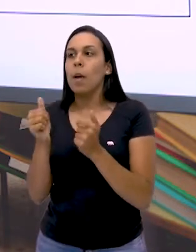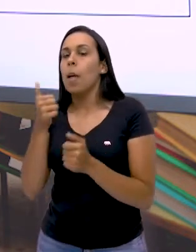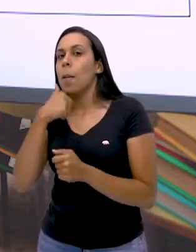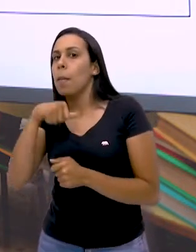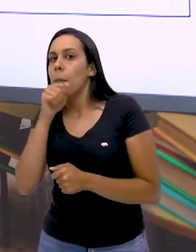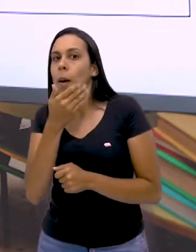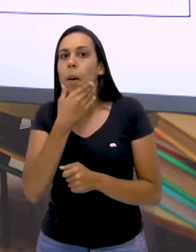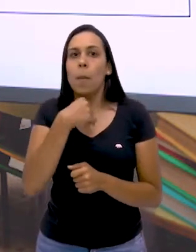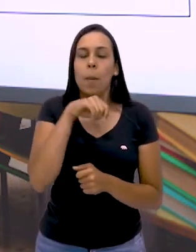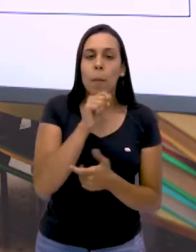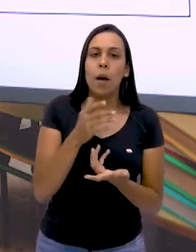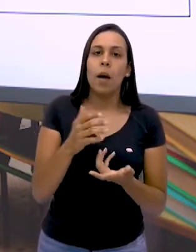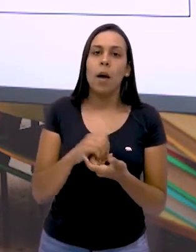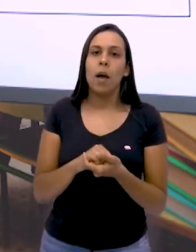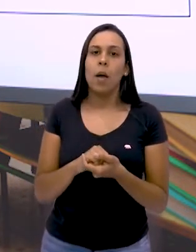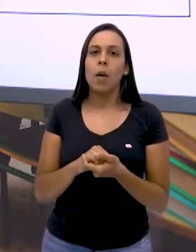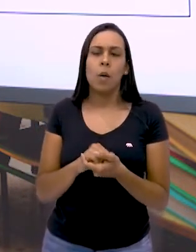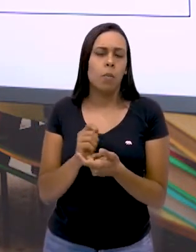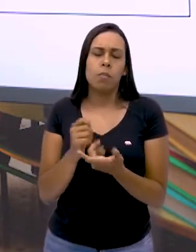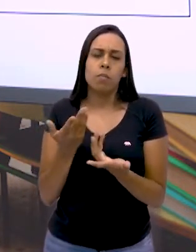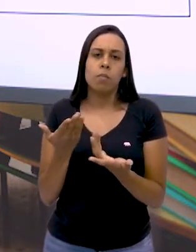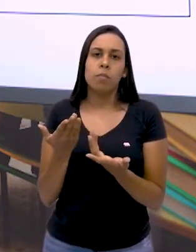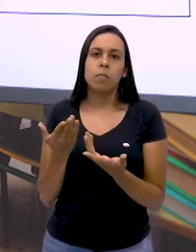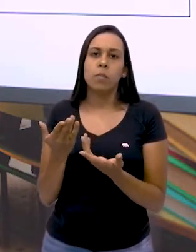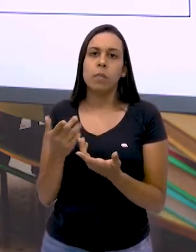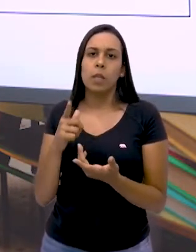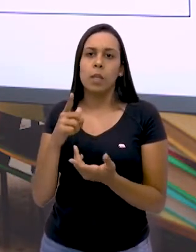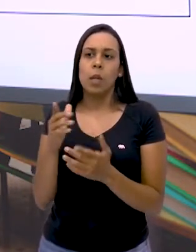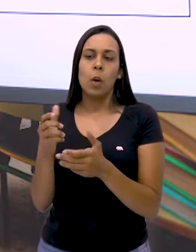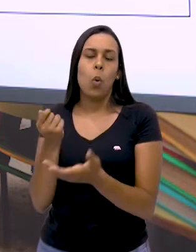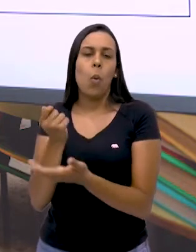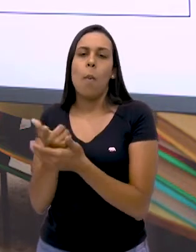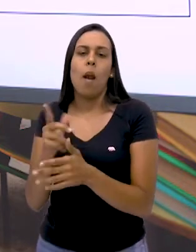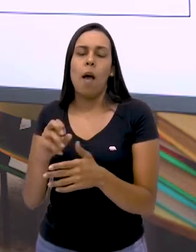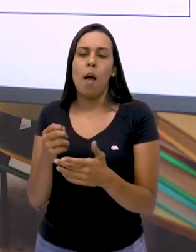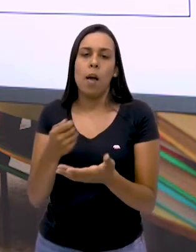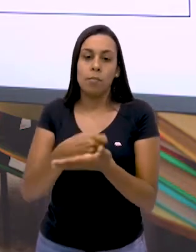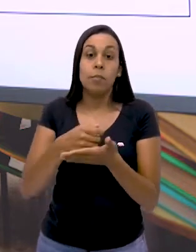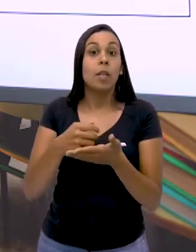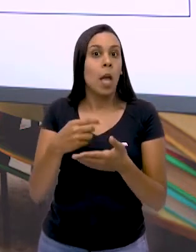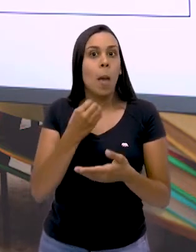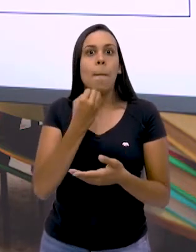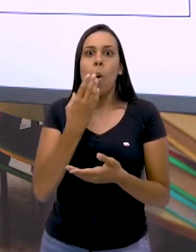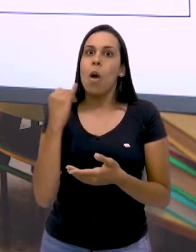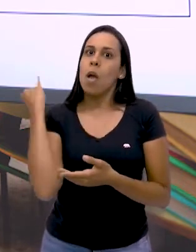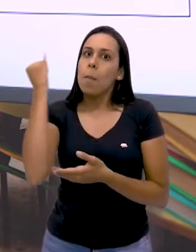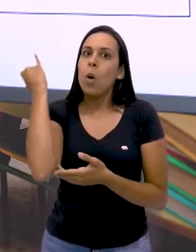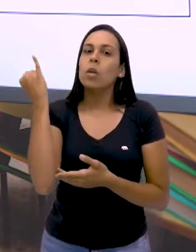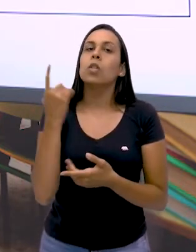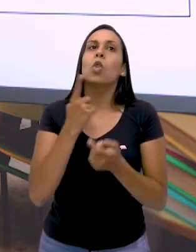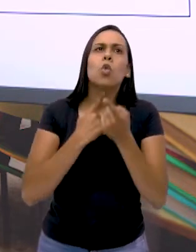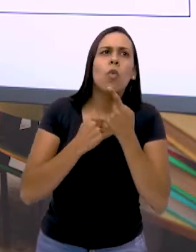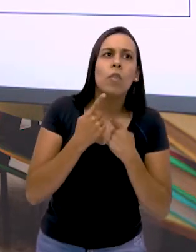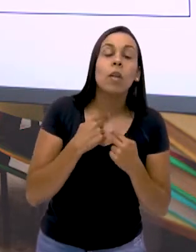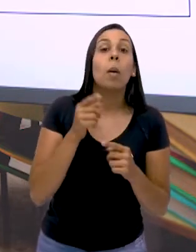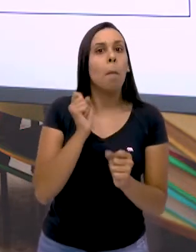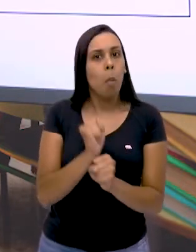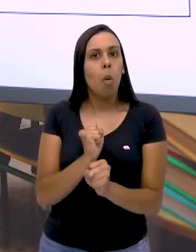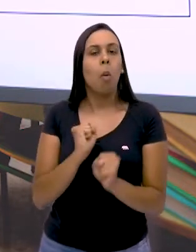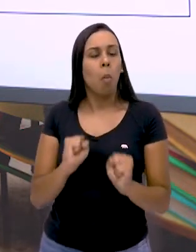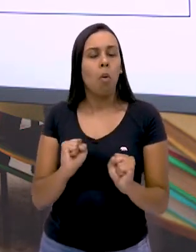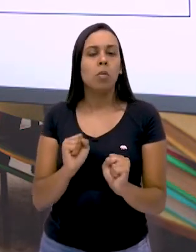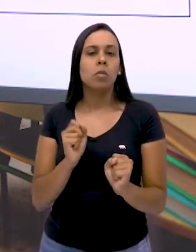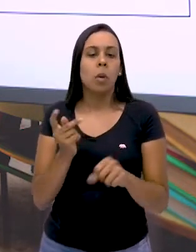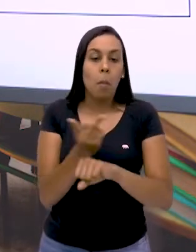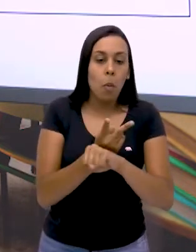papai e a mamãe, tá bom? Para evidenciar um, porque nos ajudam muito, tá bom? Na escrita, dúvida de algumas palavras, ok?